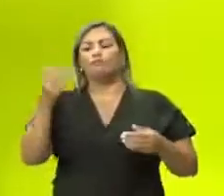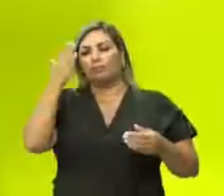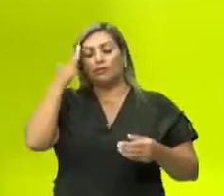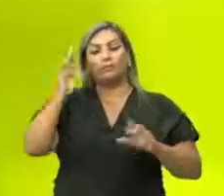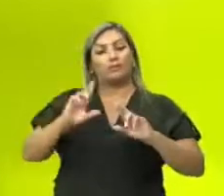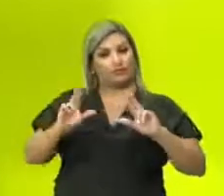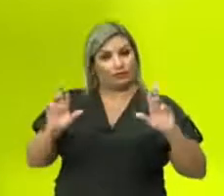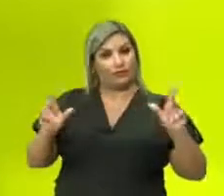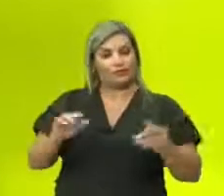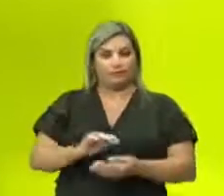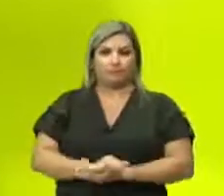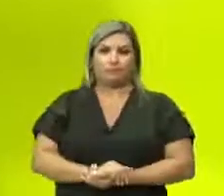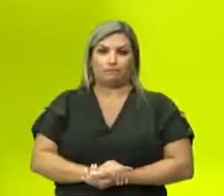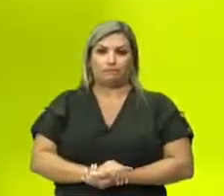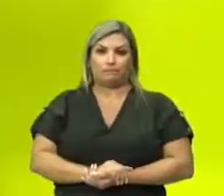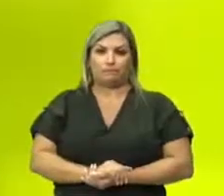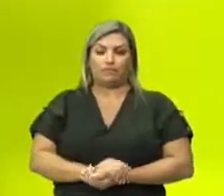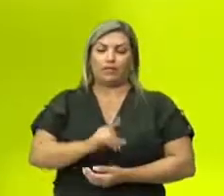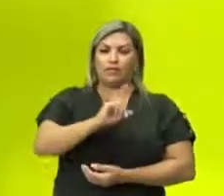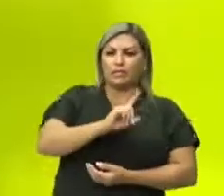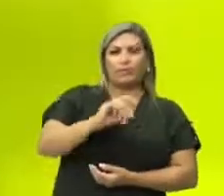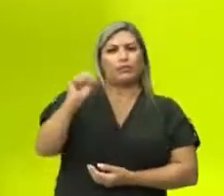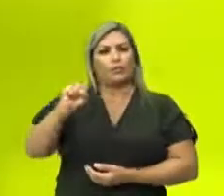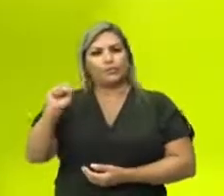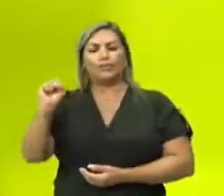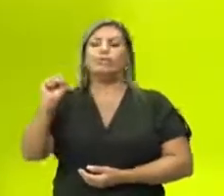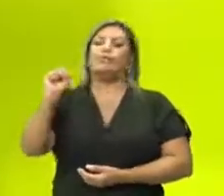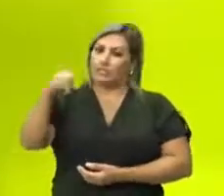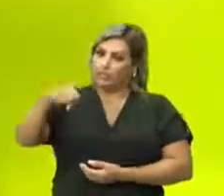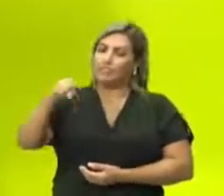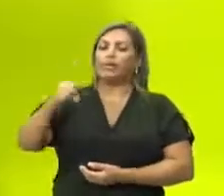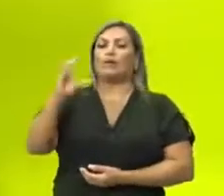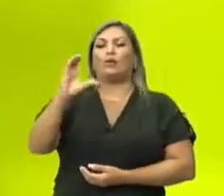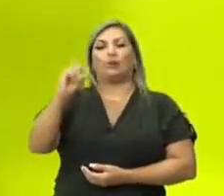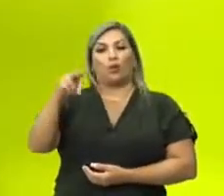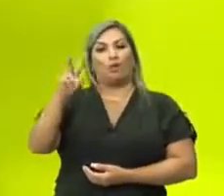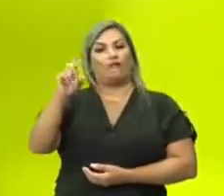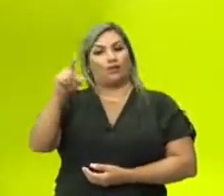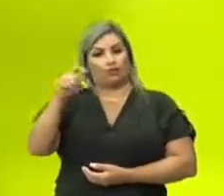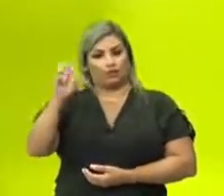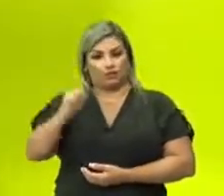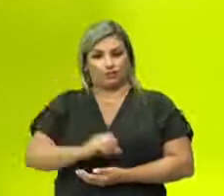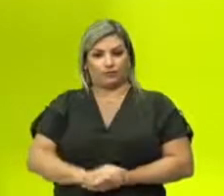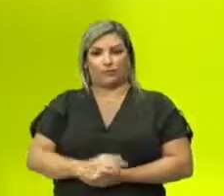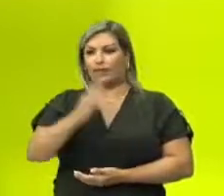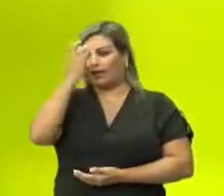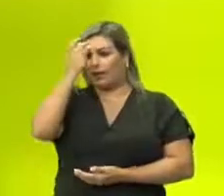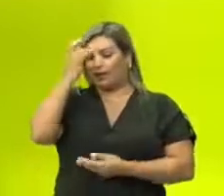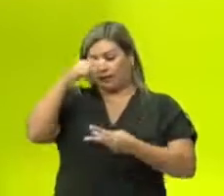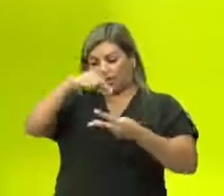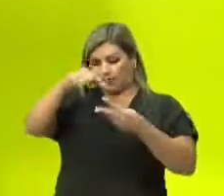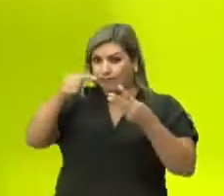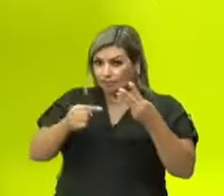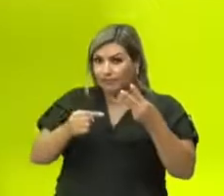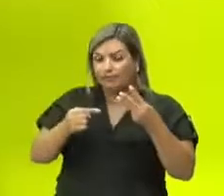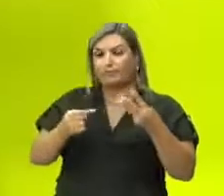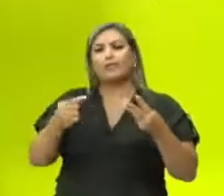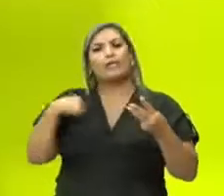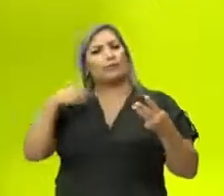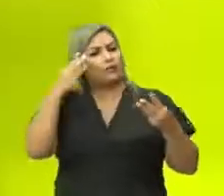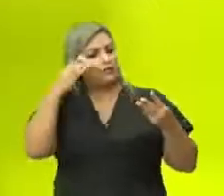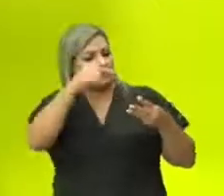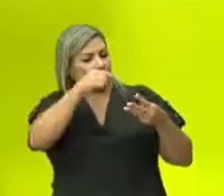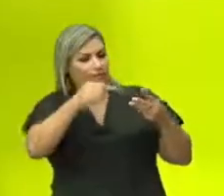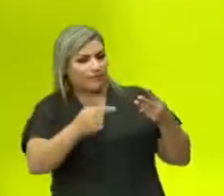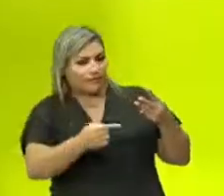vai saber diferenciar convexo do não convexo. E face, arestas e vértices. Se eu